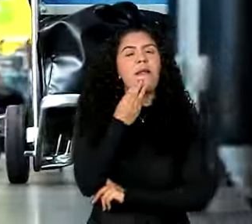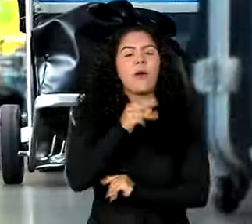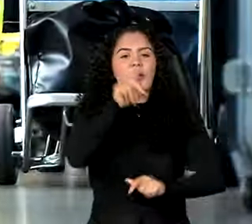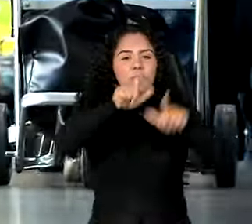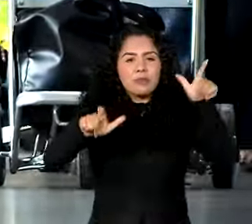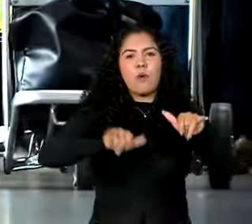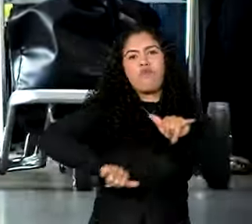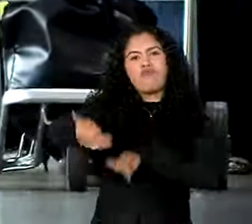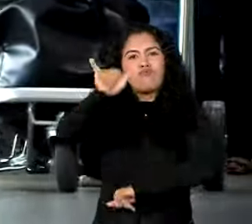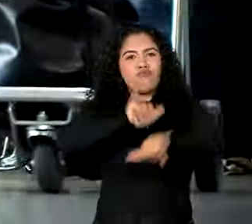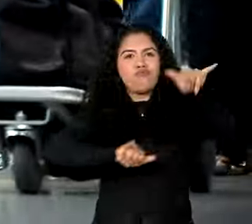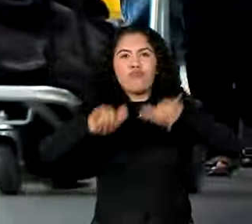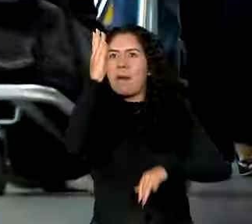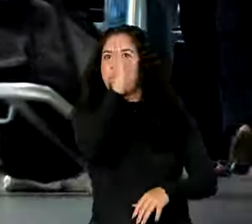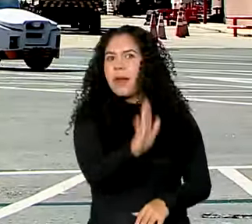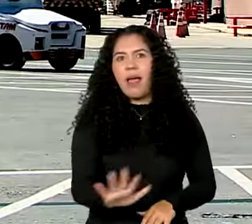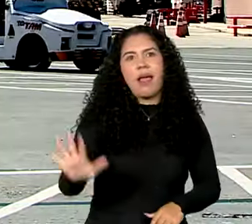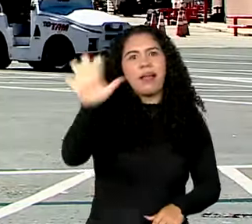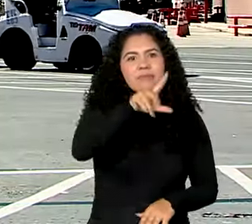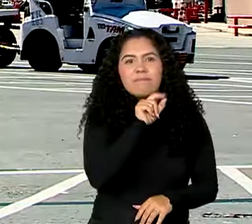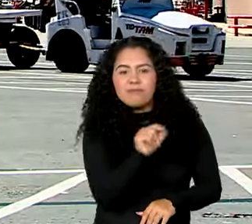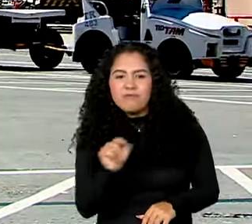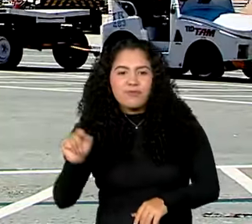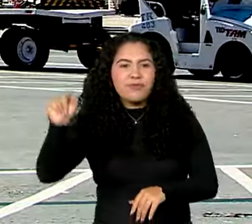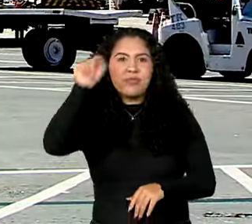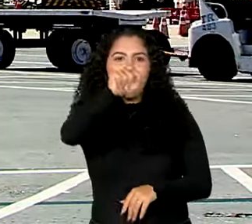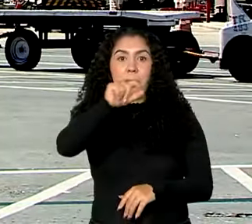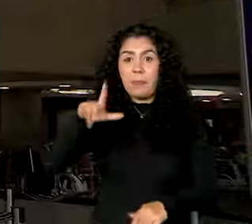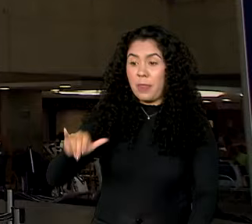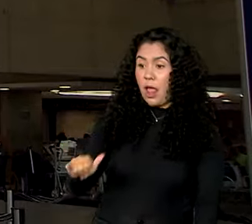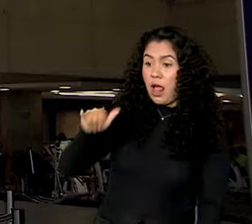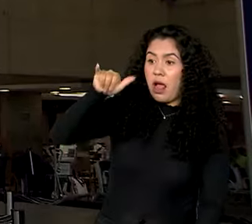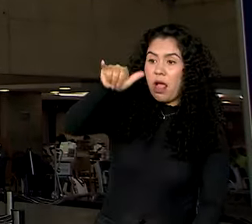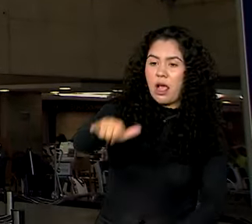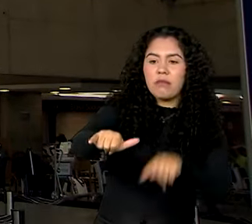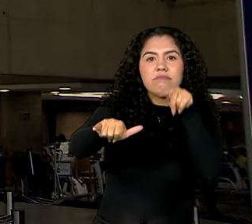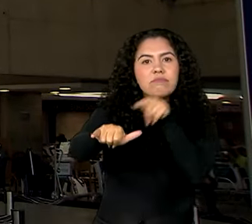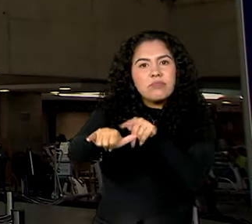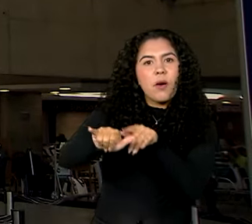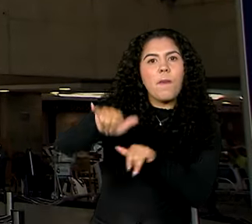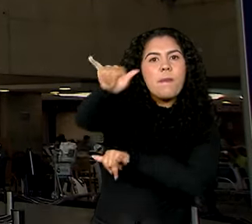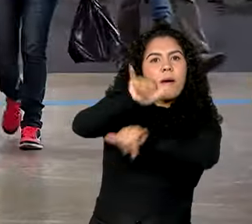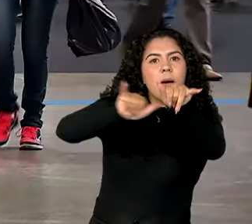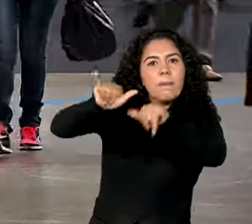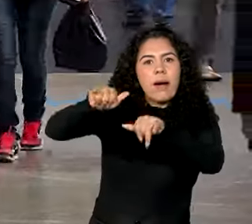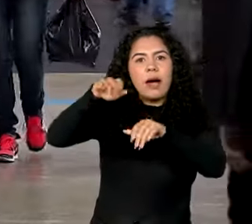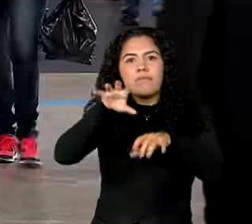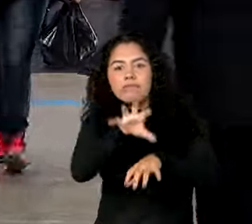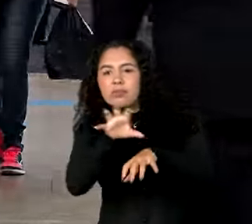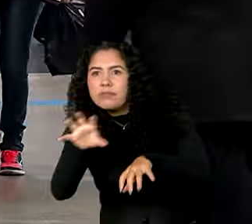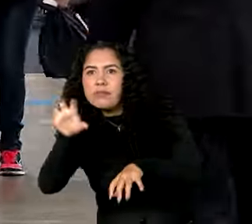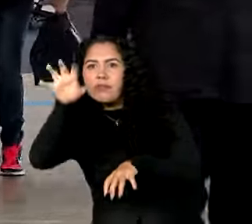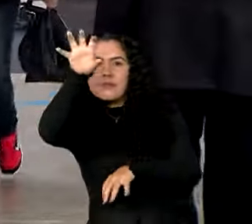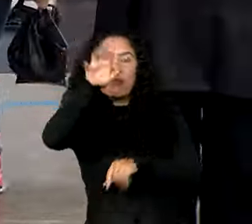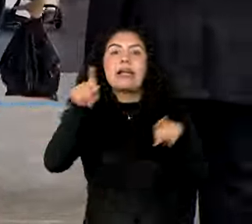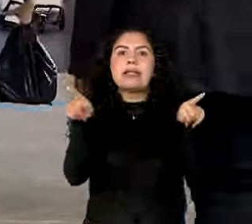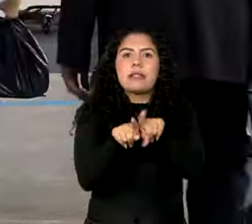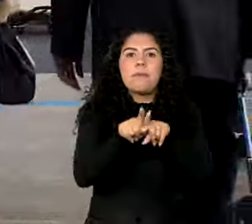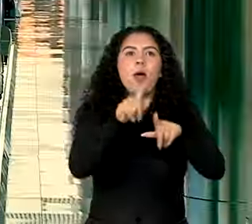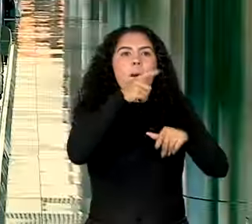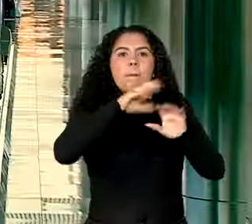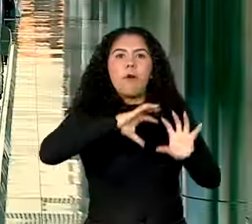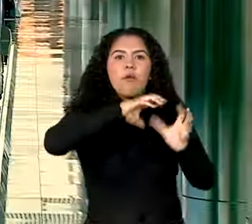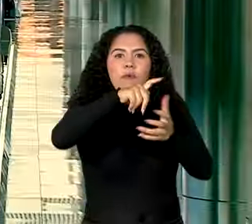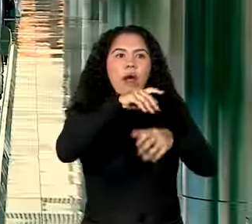pelos aeroportos em todo o país, entre voos domésticos e para outros países. O crescimento em relação ao